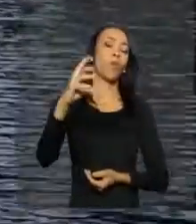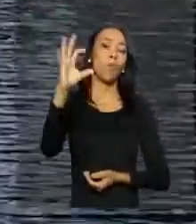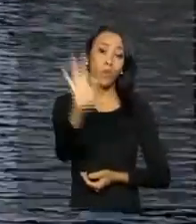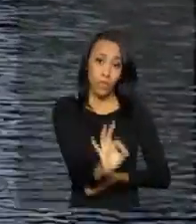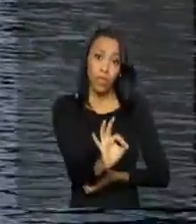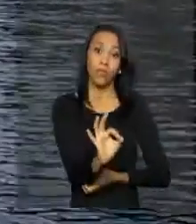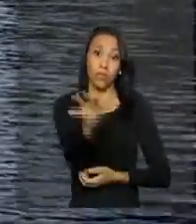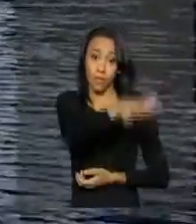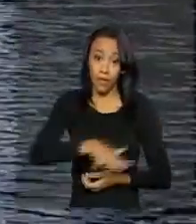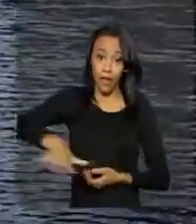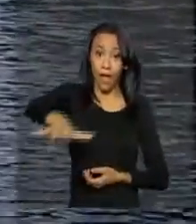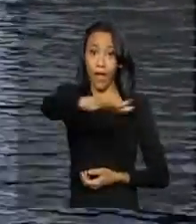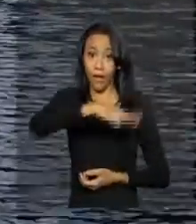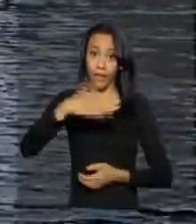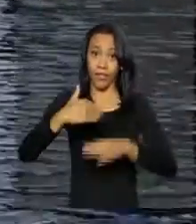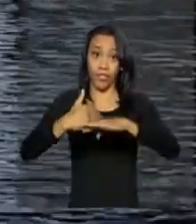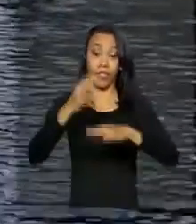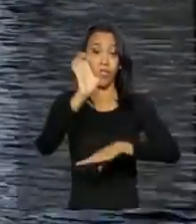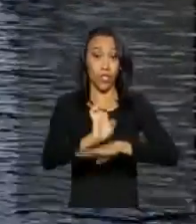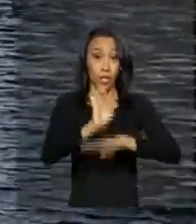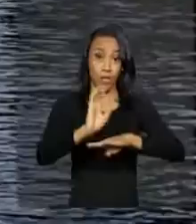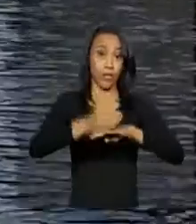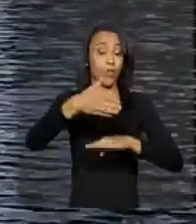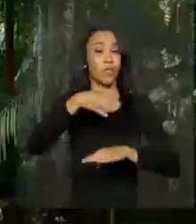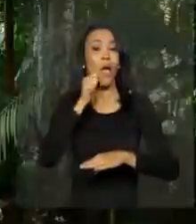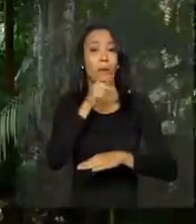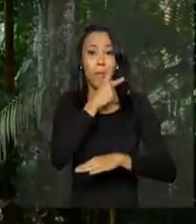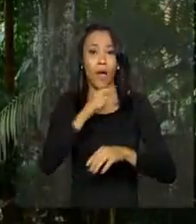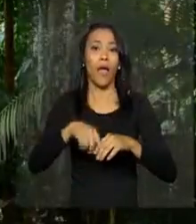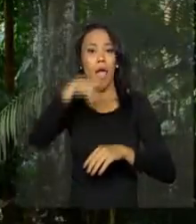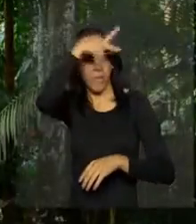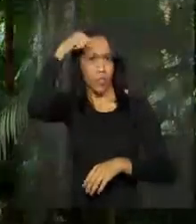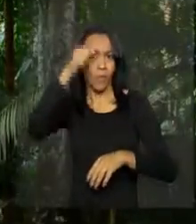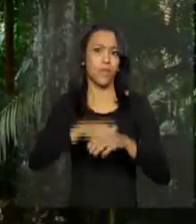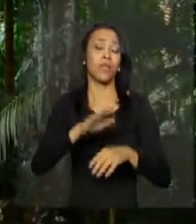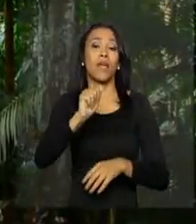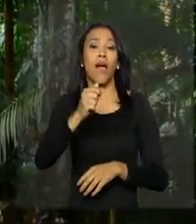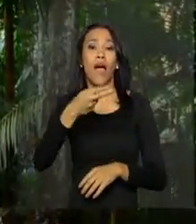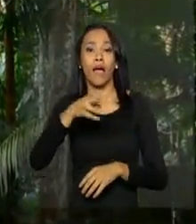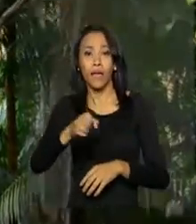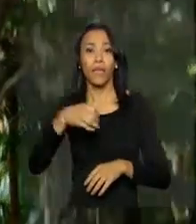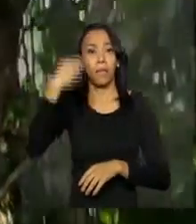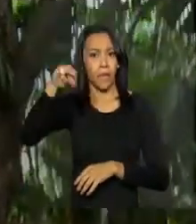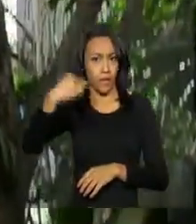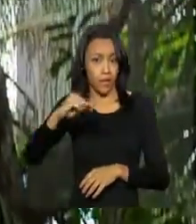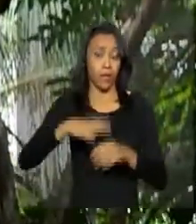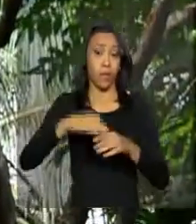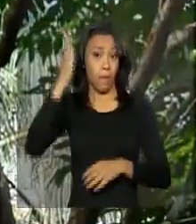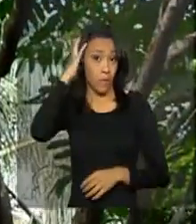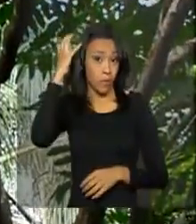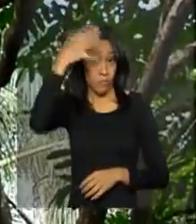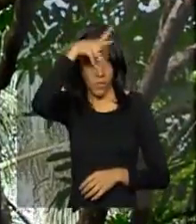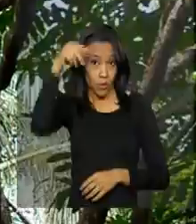amazônico e fica em áreas de fronteira, nos estados do Amapá, Amazonas, Acre, Maranhão, Mato Grosso, Pará